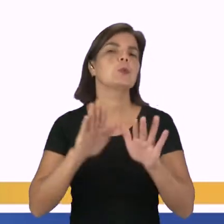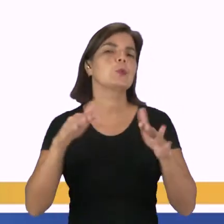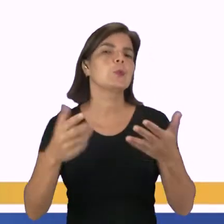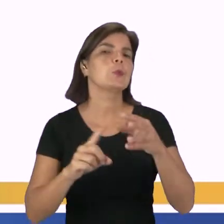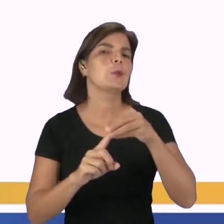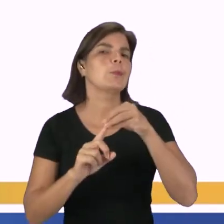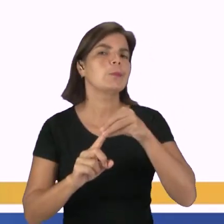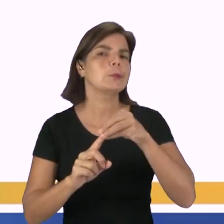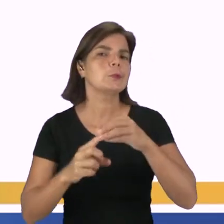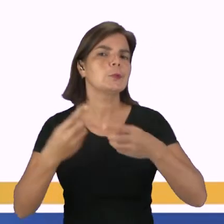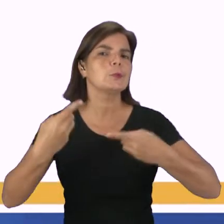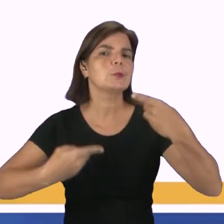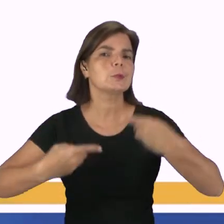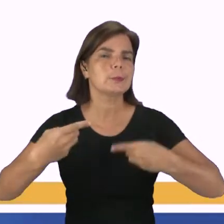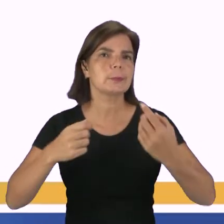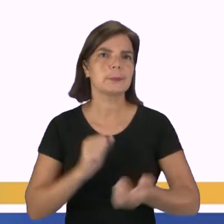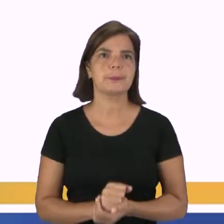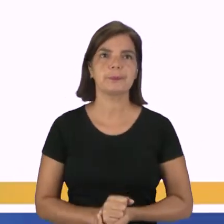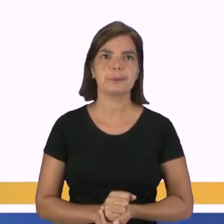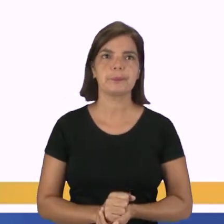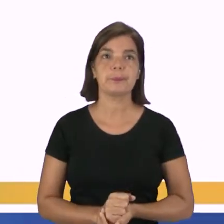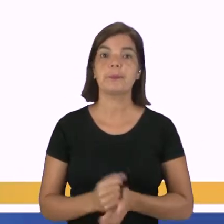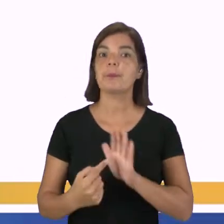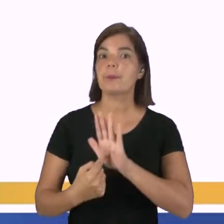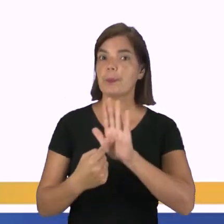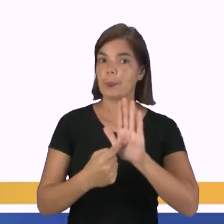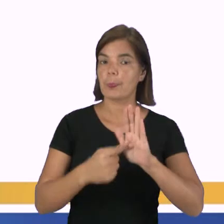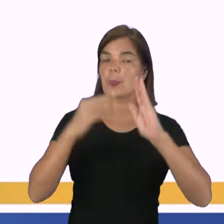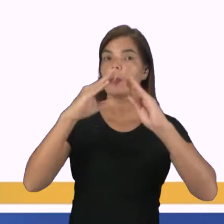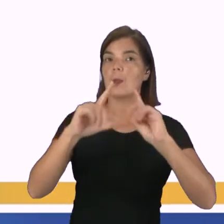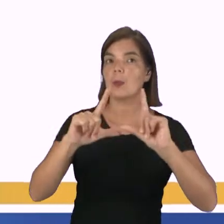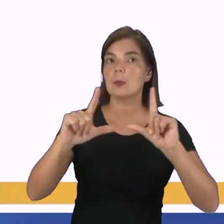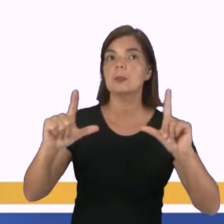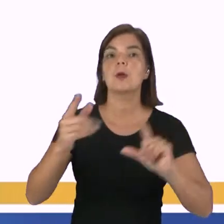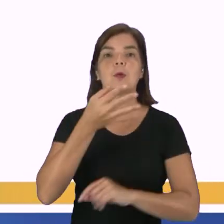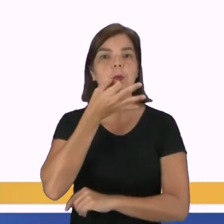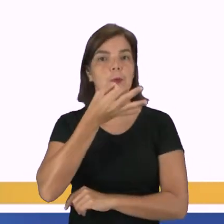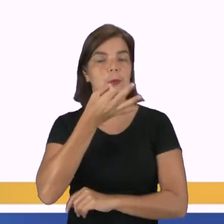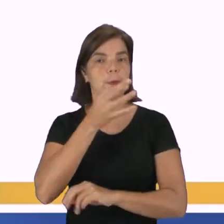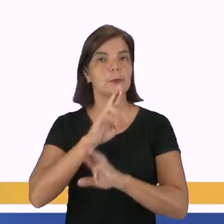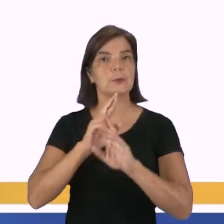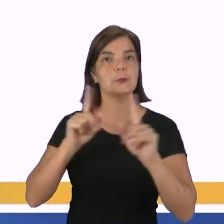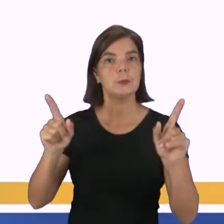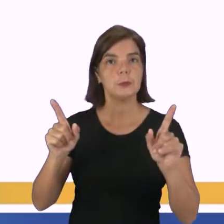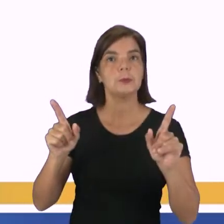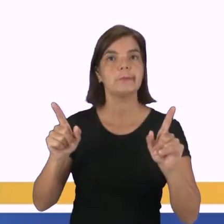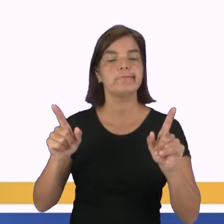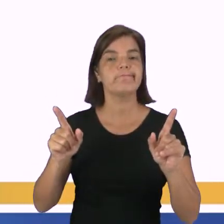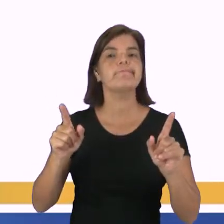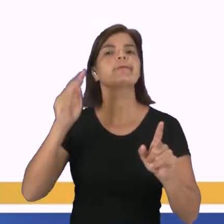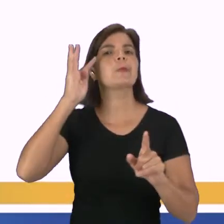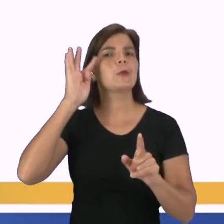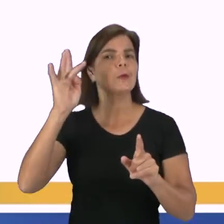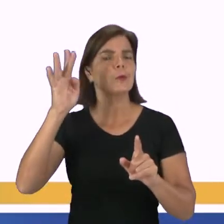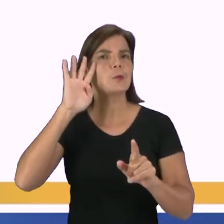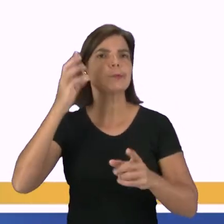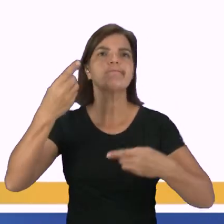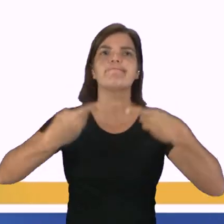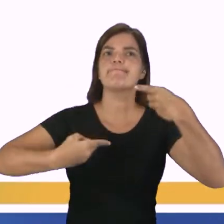a finalidade de um debate? Expor e esclarecer opiniões ou ideias divergentes.